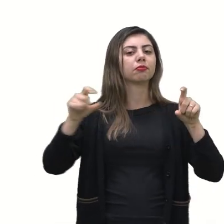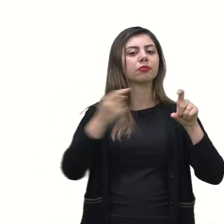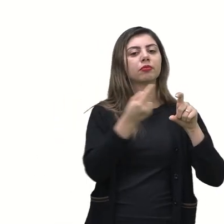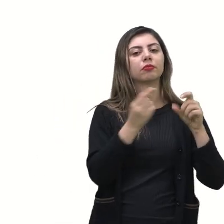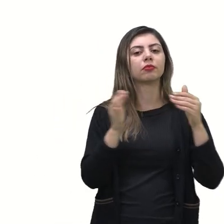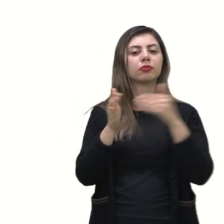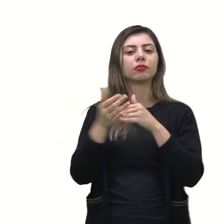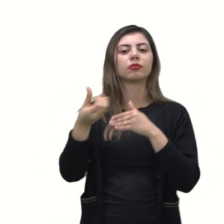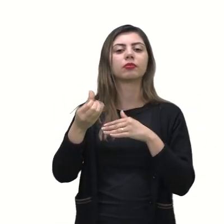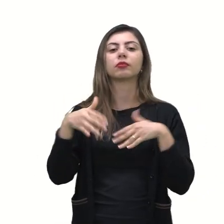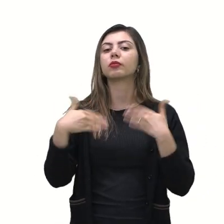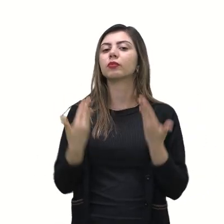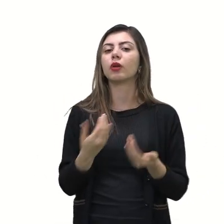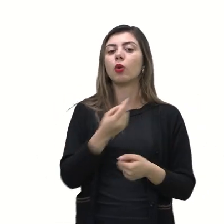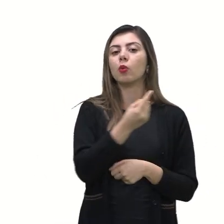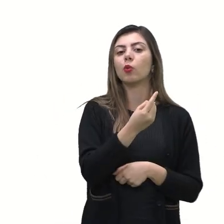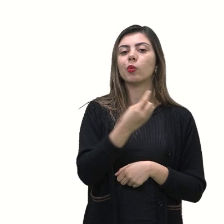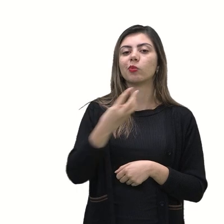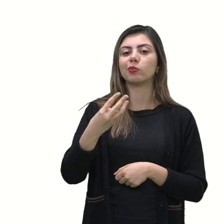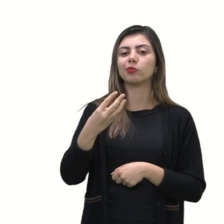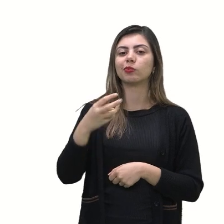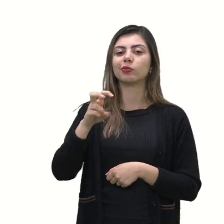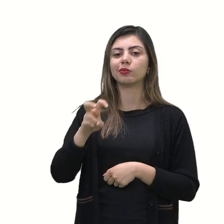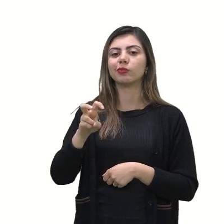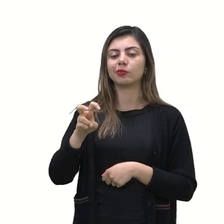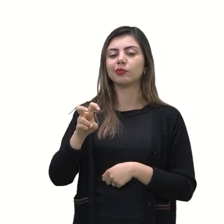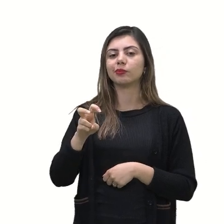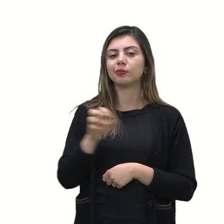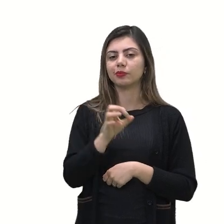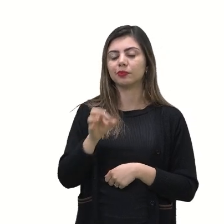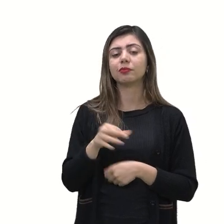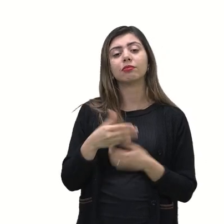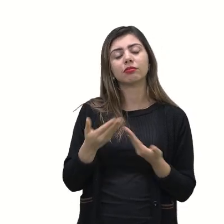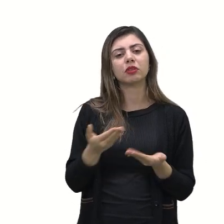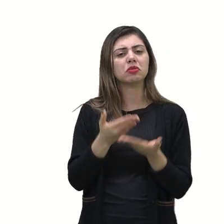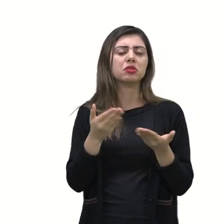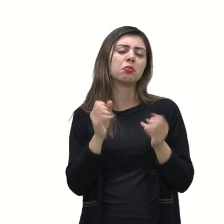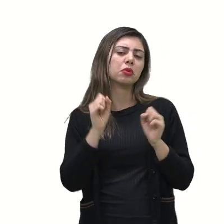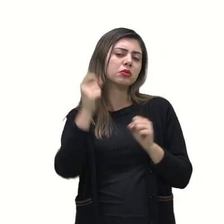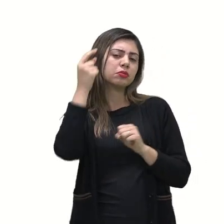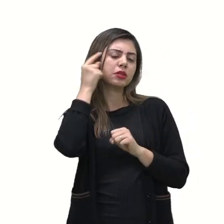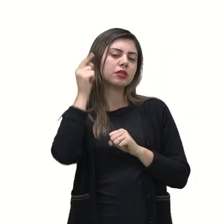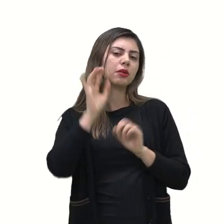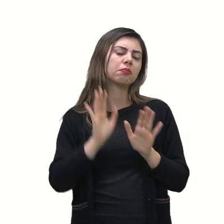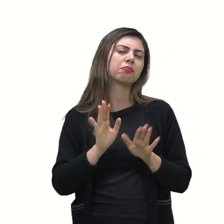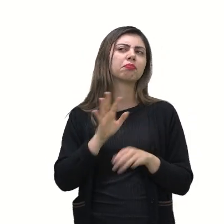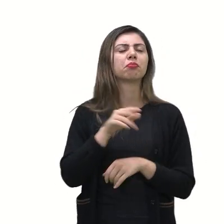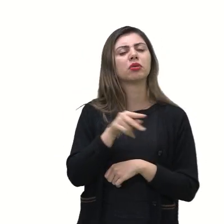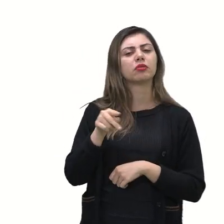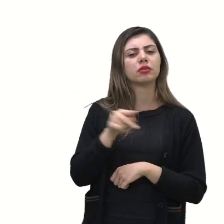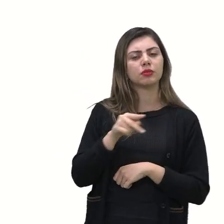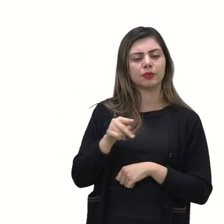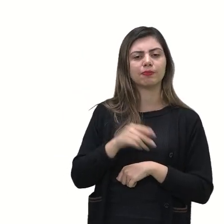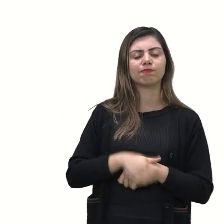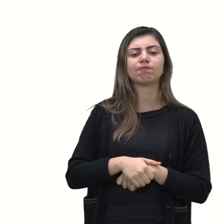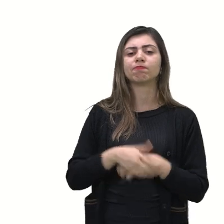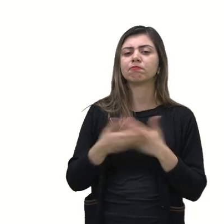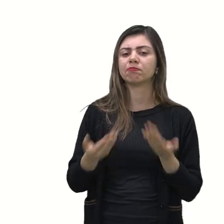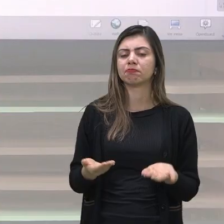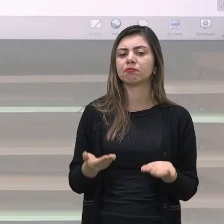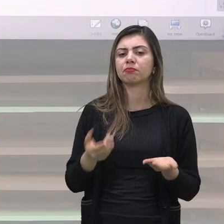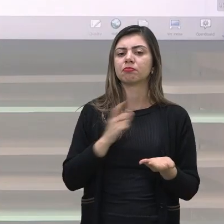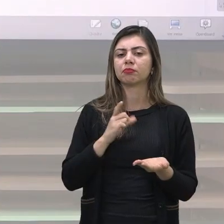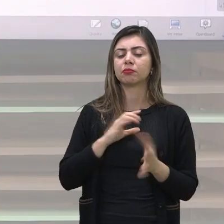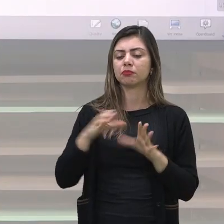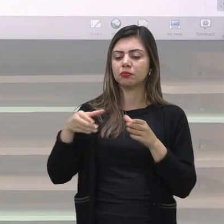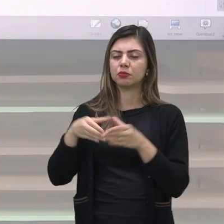temos 1 3 5 aí você pode pensar o seguinte também professor em relação ao